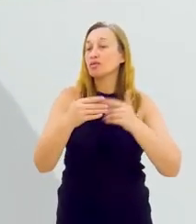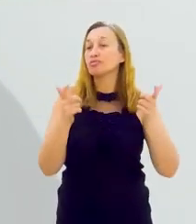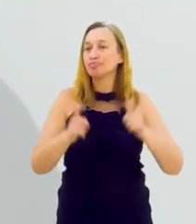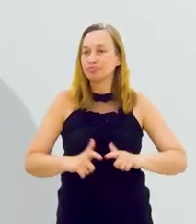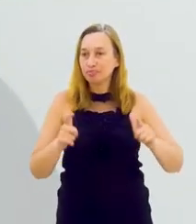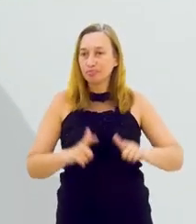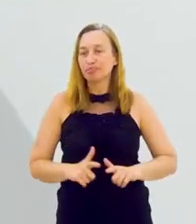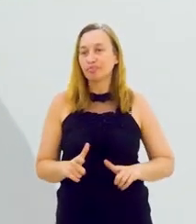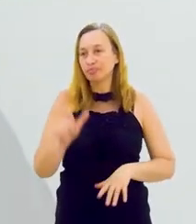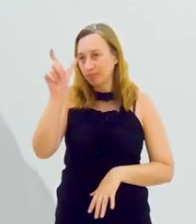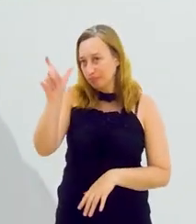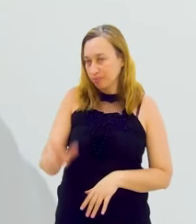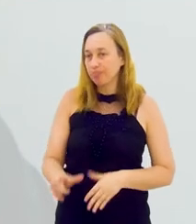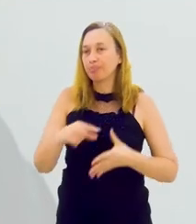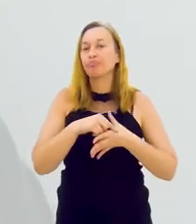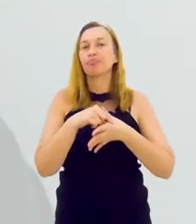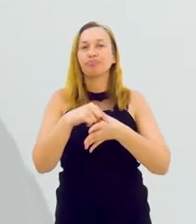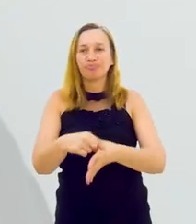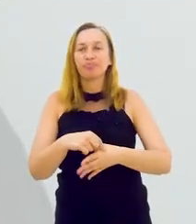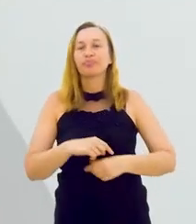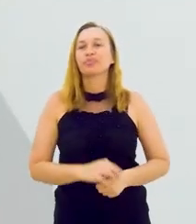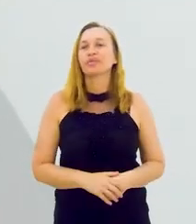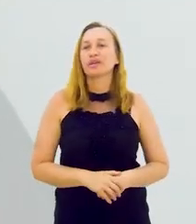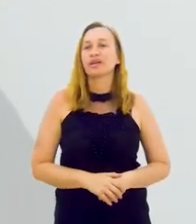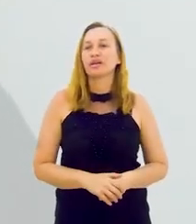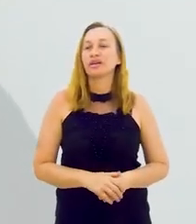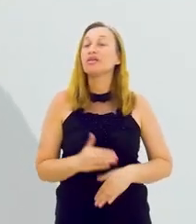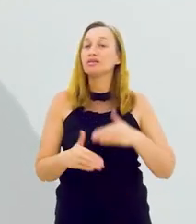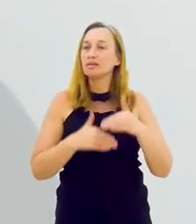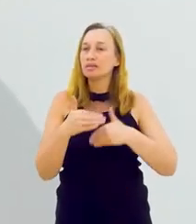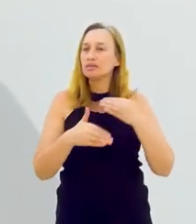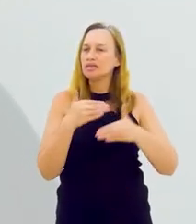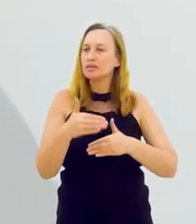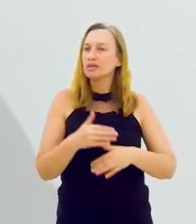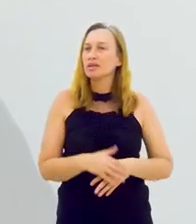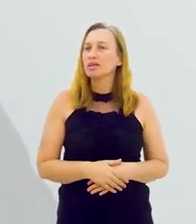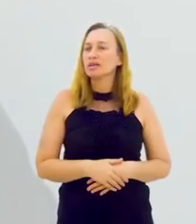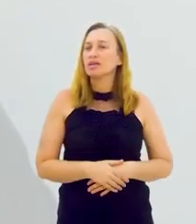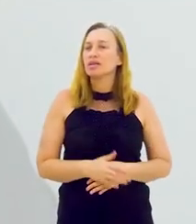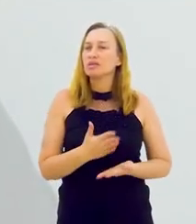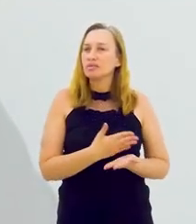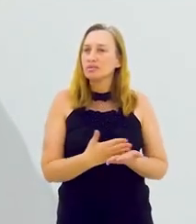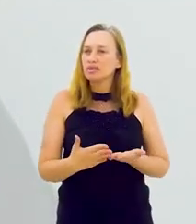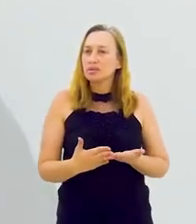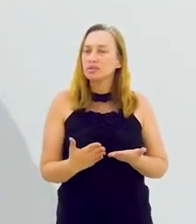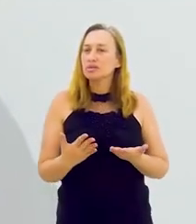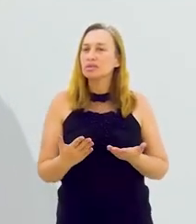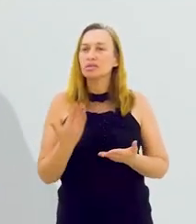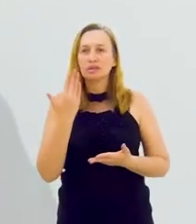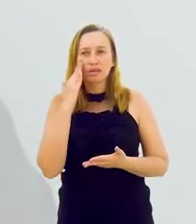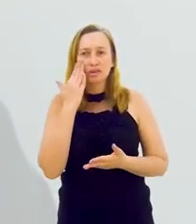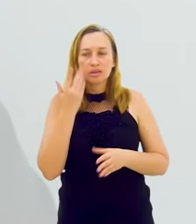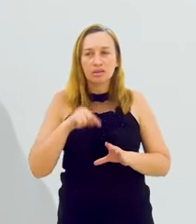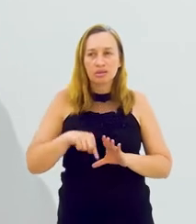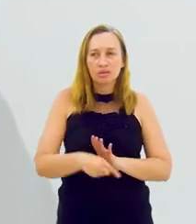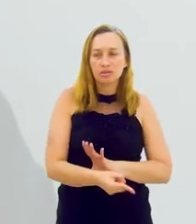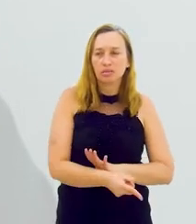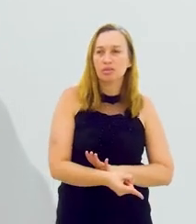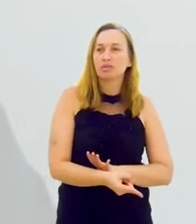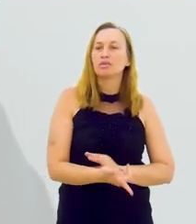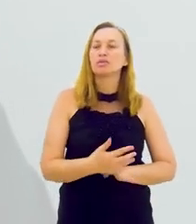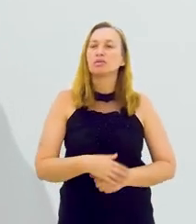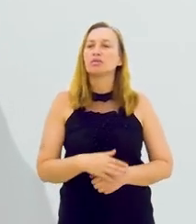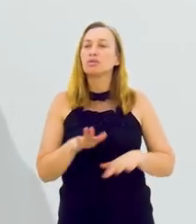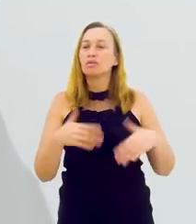sobre empreendedorismo, desenvolvimento local, perfil de liderança que vai se desenvolvendo, a gente começa a